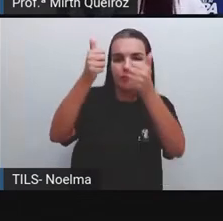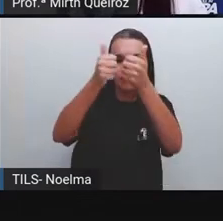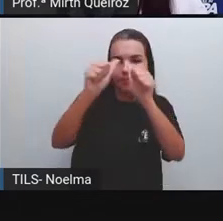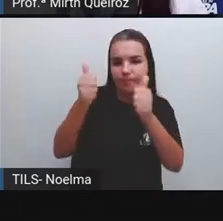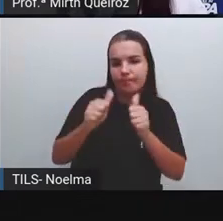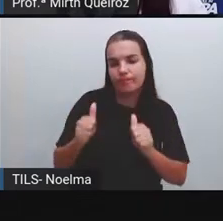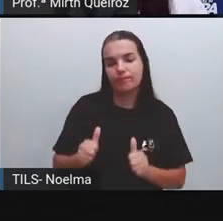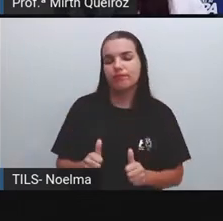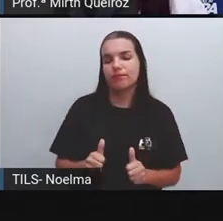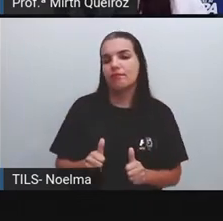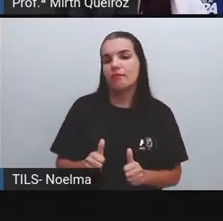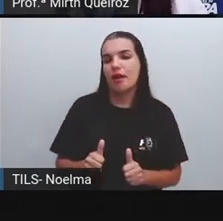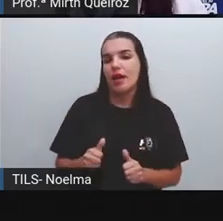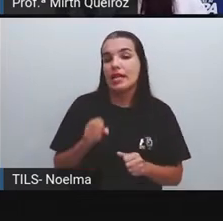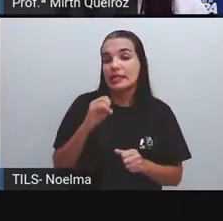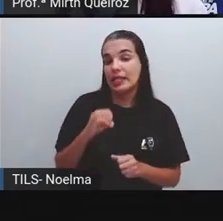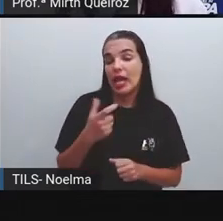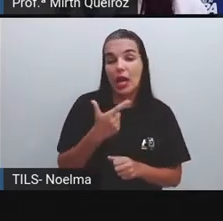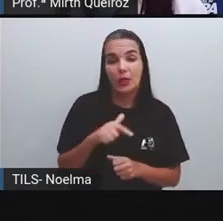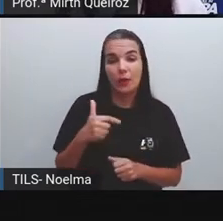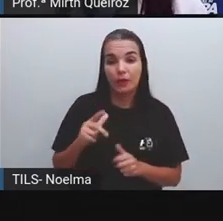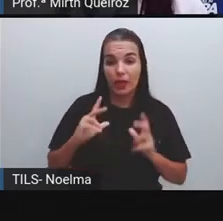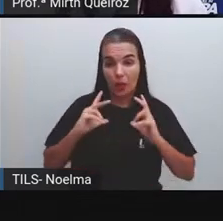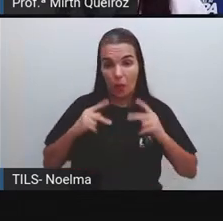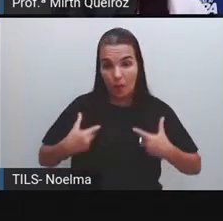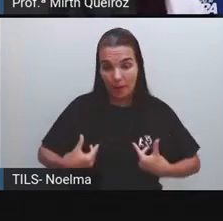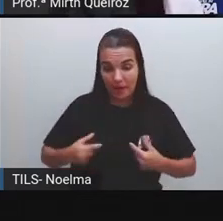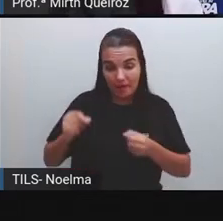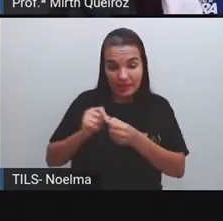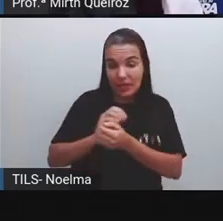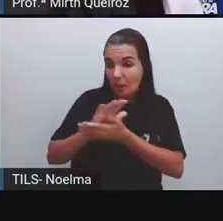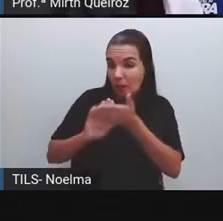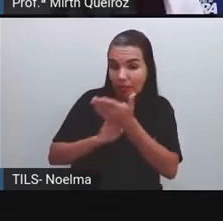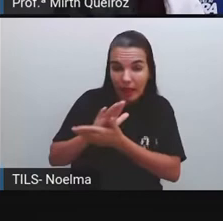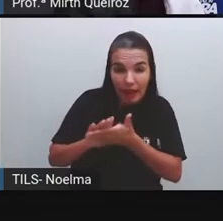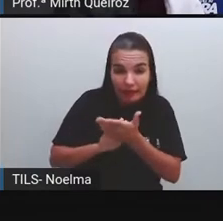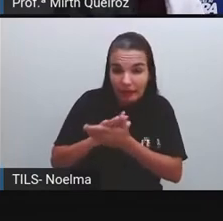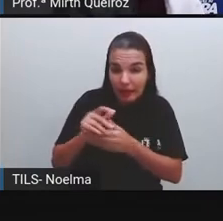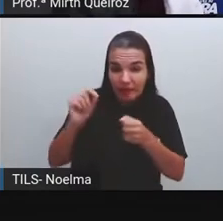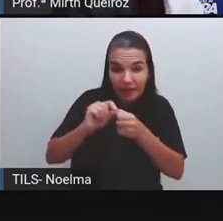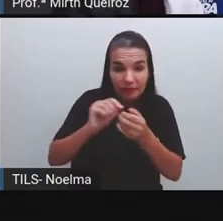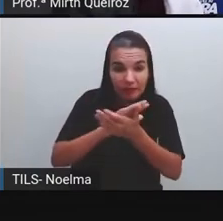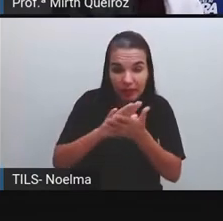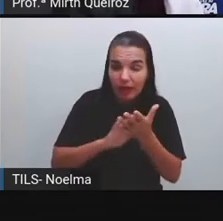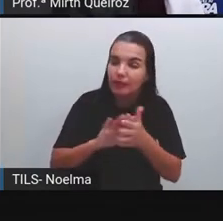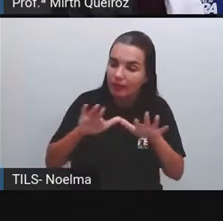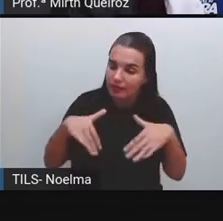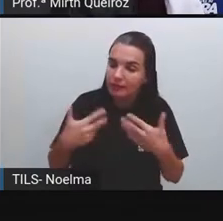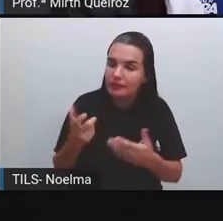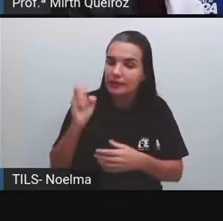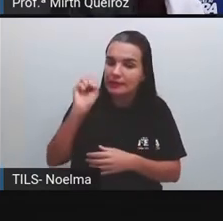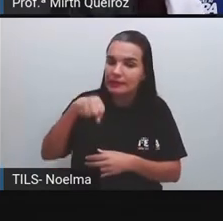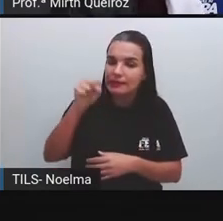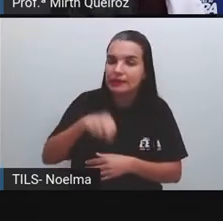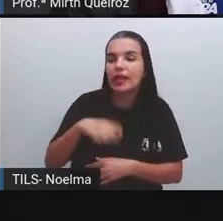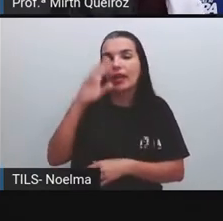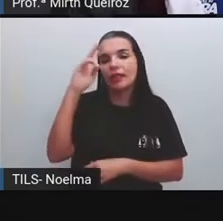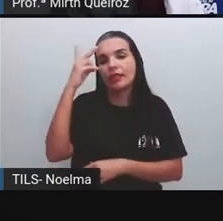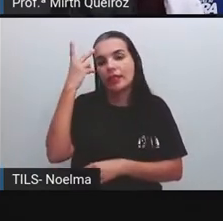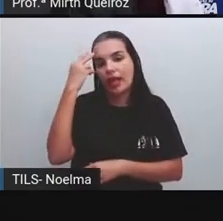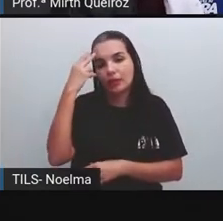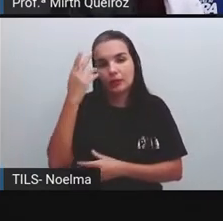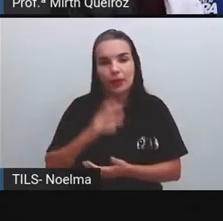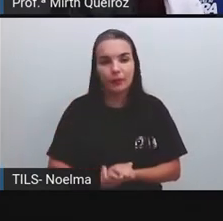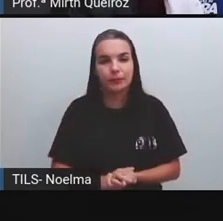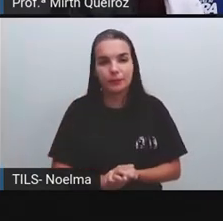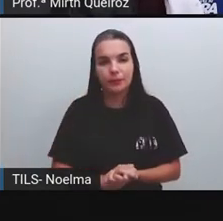tem intervenção humana naquele local, nós estamos falando sobre paisagem natural. Para você, o que